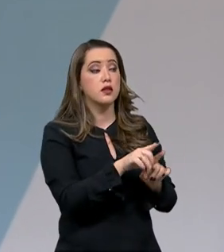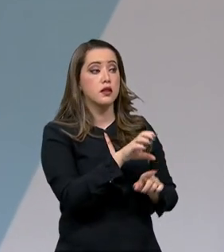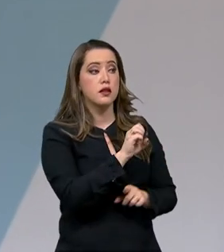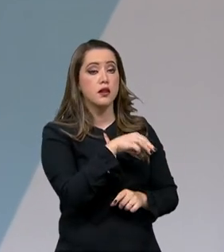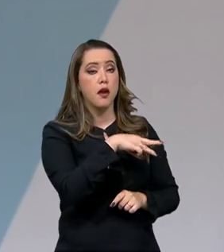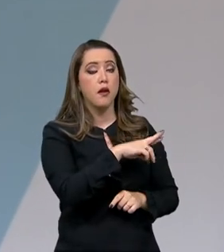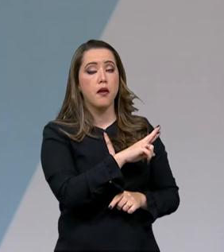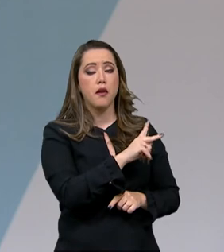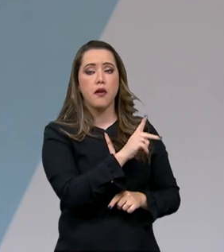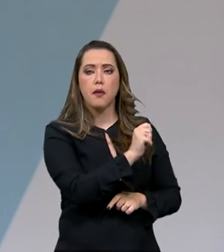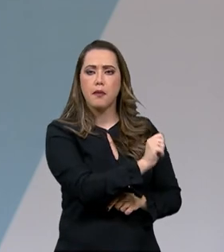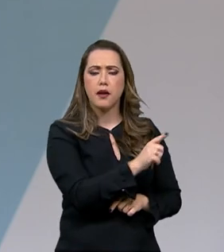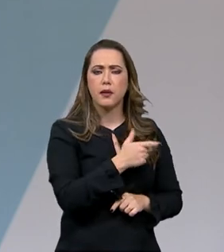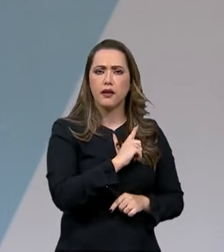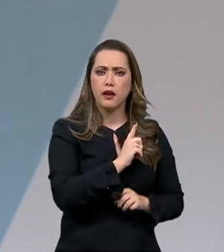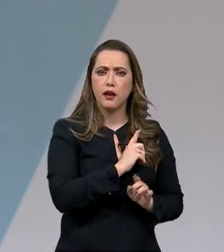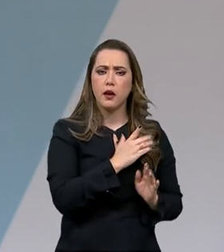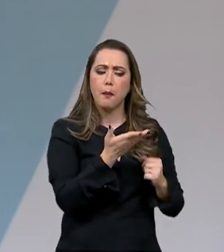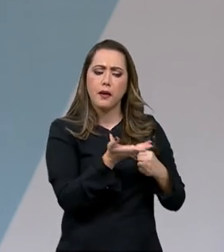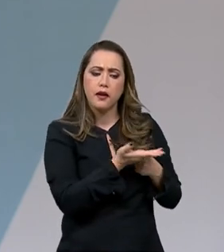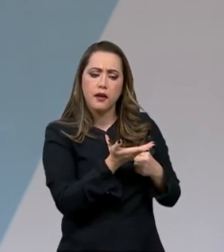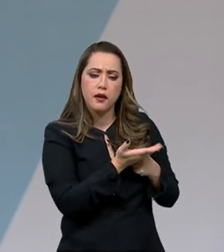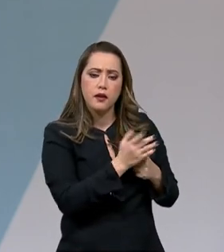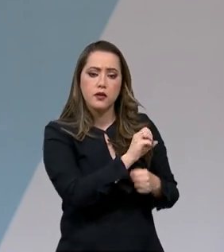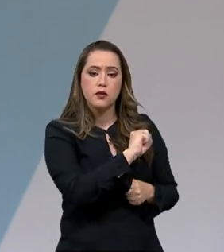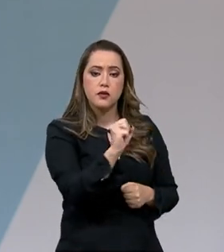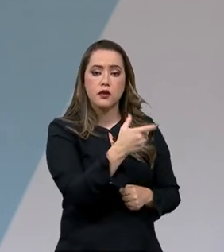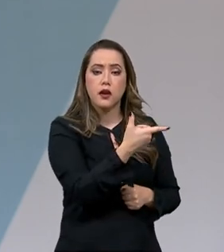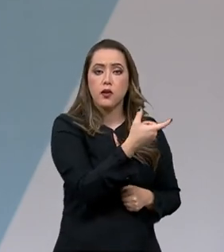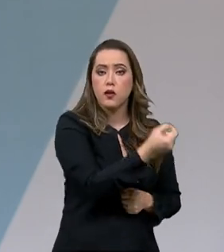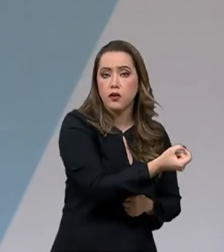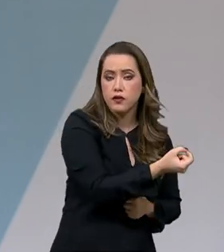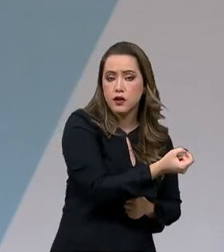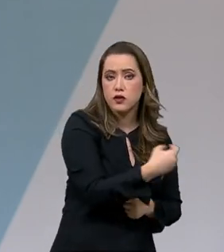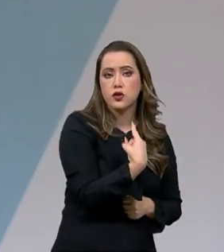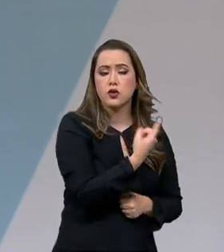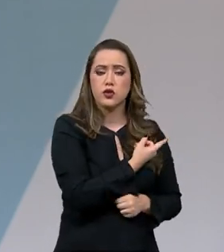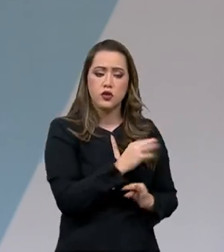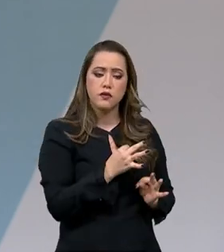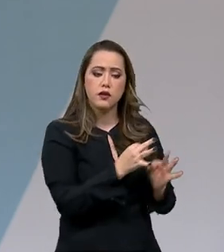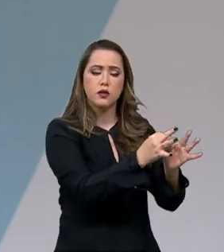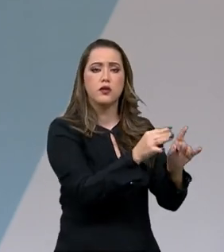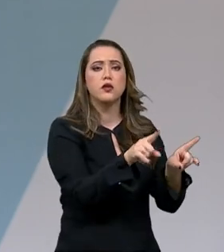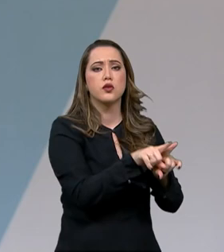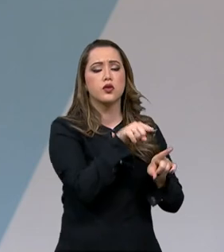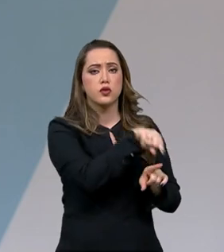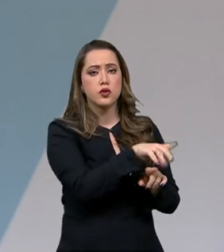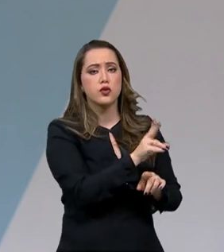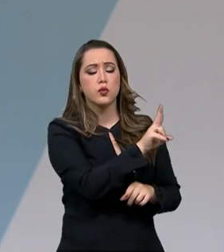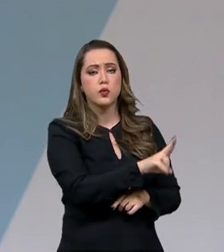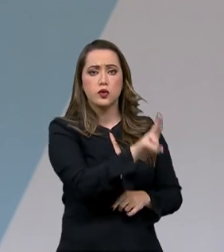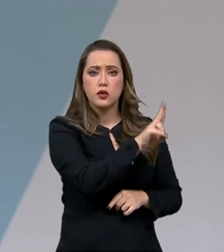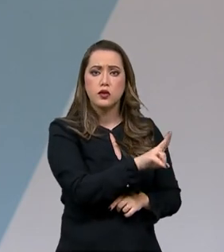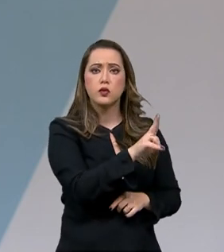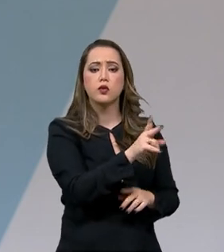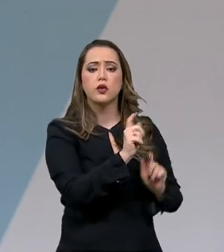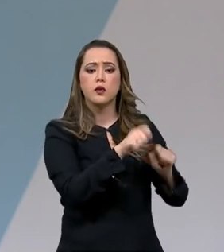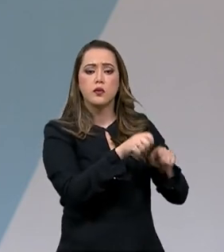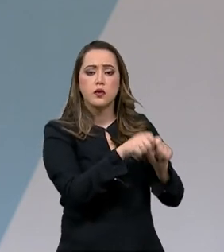o mundo passou por uma grande inovação tecnológica na agricultura, com a disseminação de práticas, como